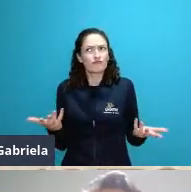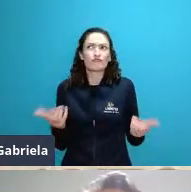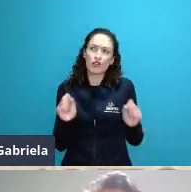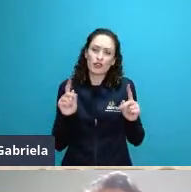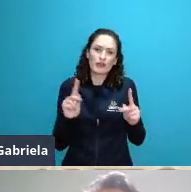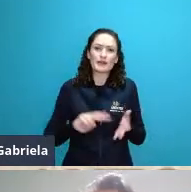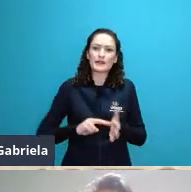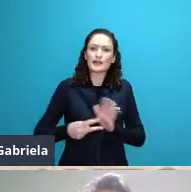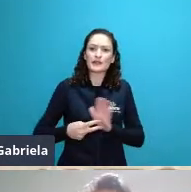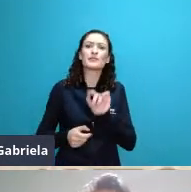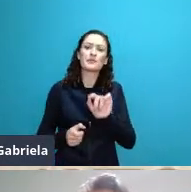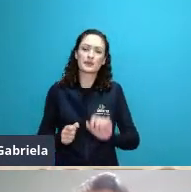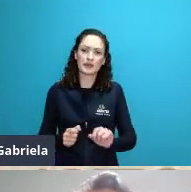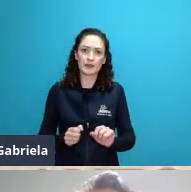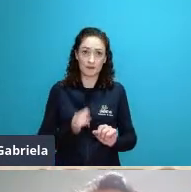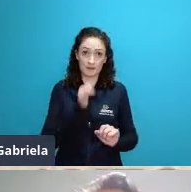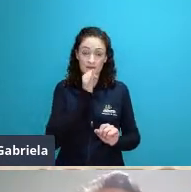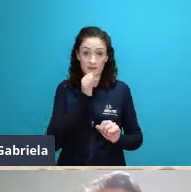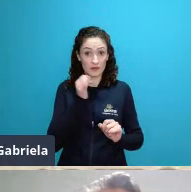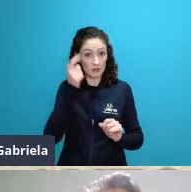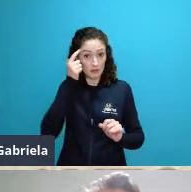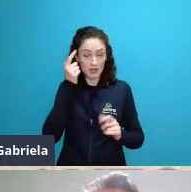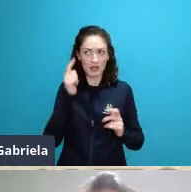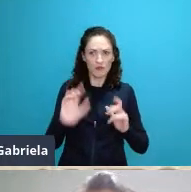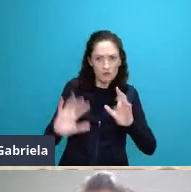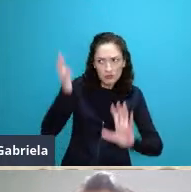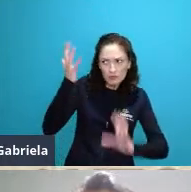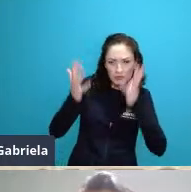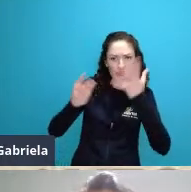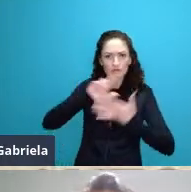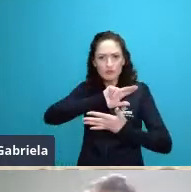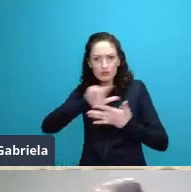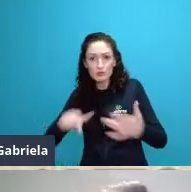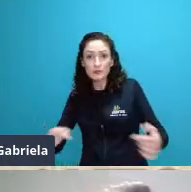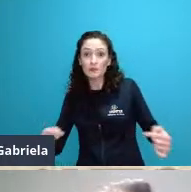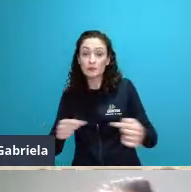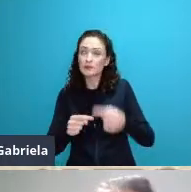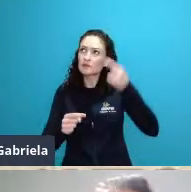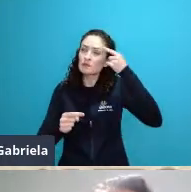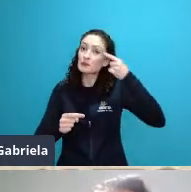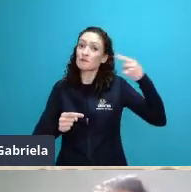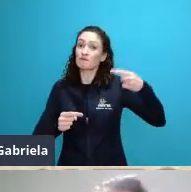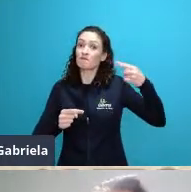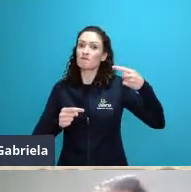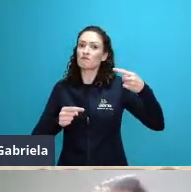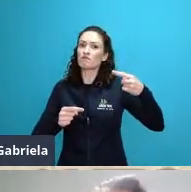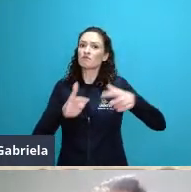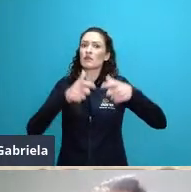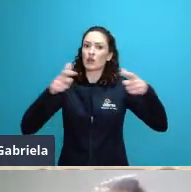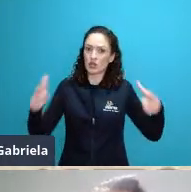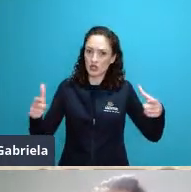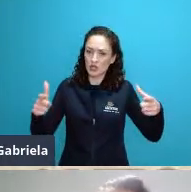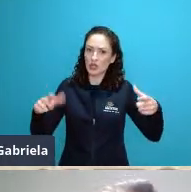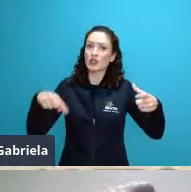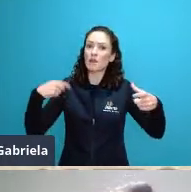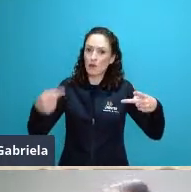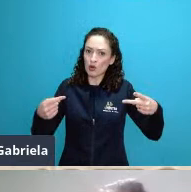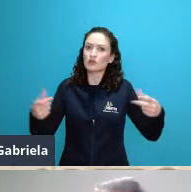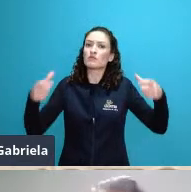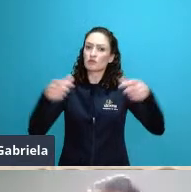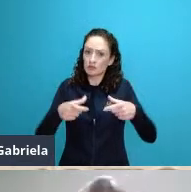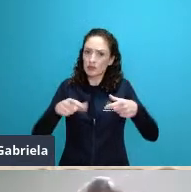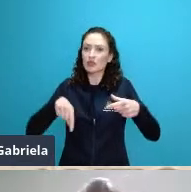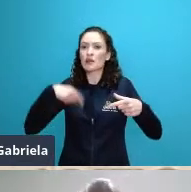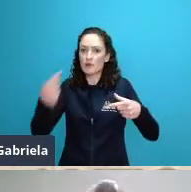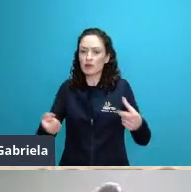esses fenômenos a partir dos níveis mais altos acontece que é praticamente impossível entender tudo que está acontecendo no mundo ao